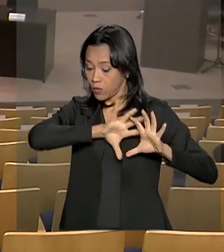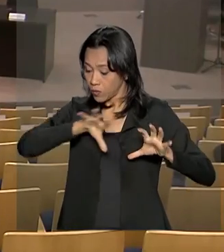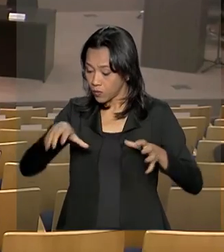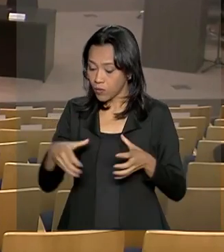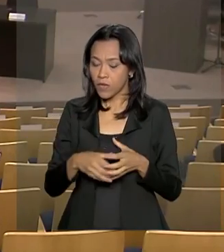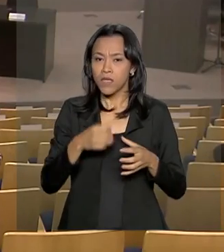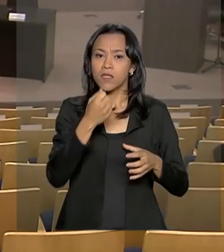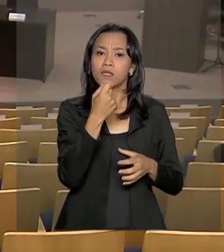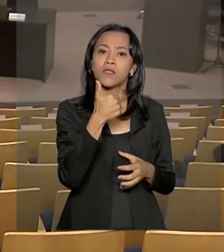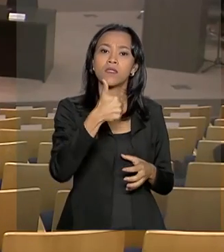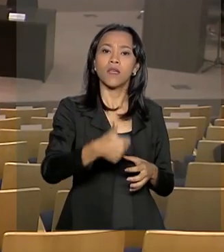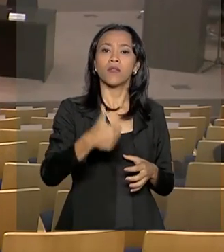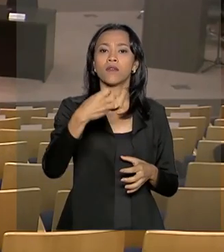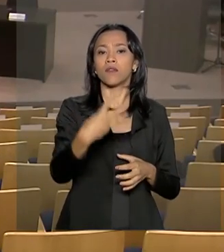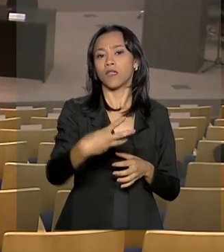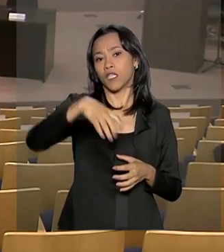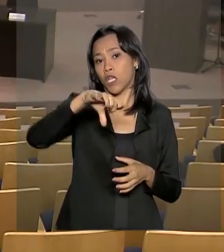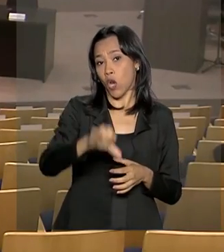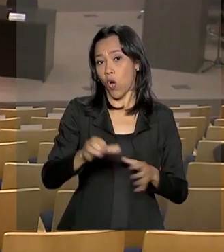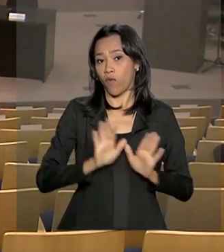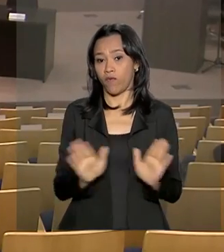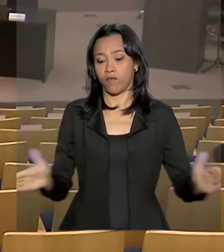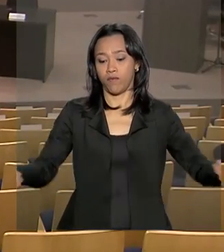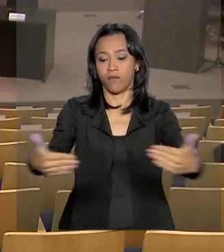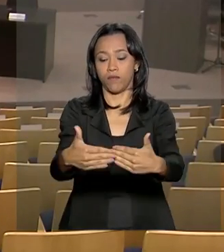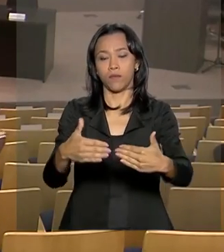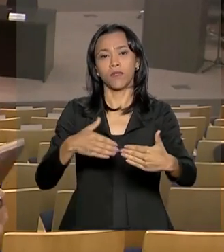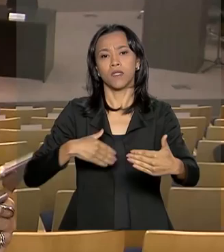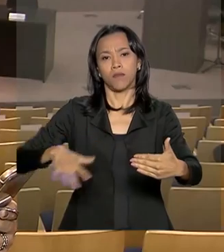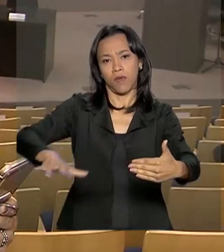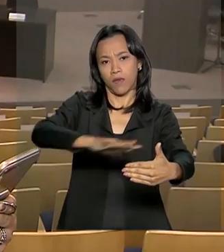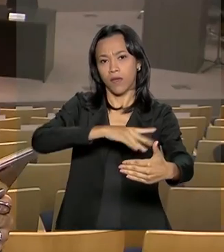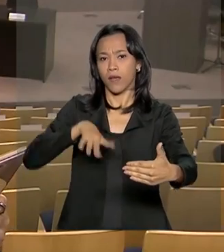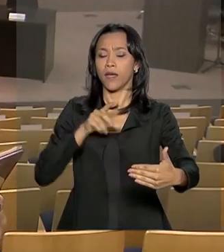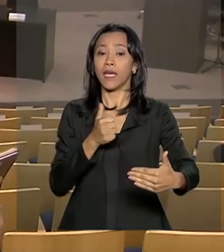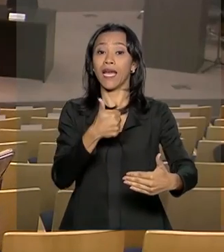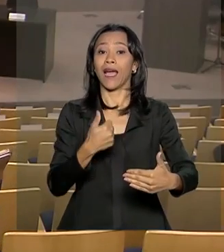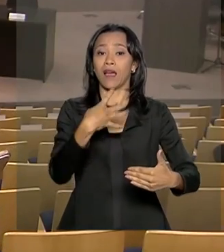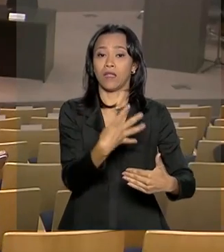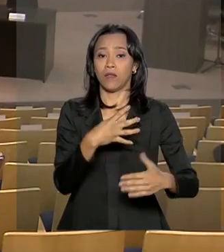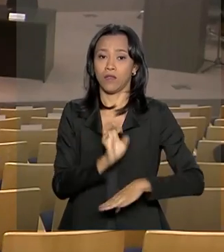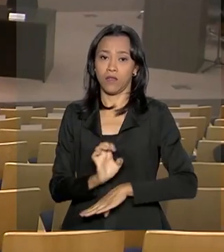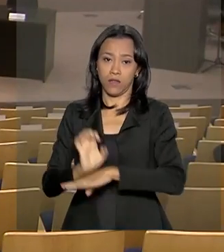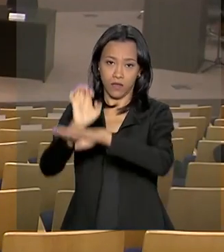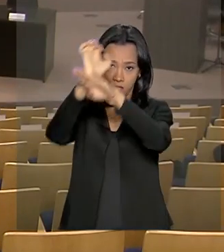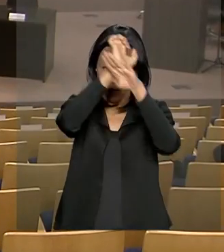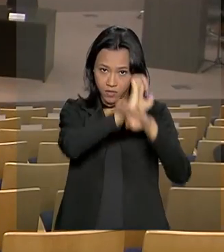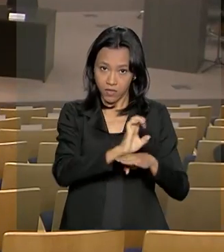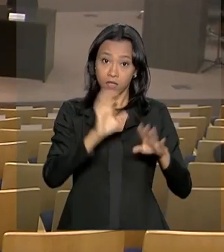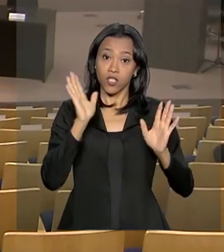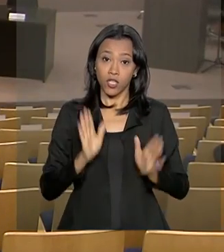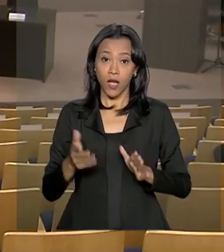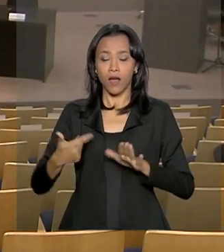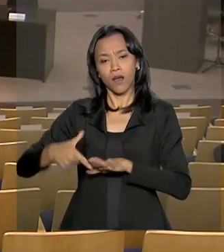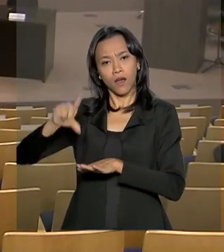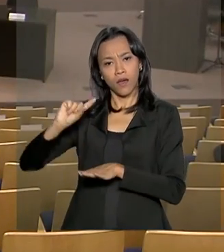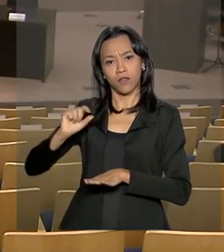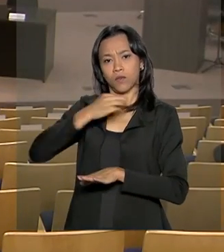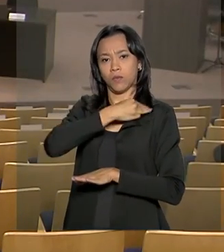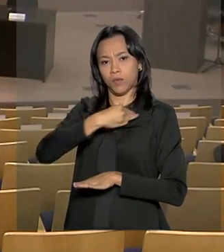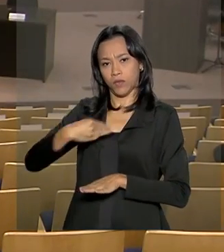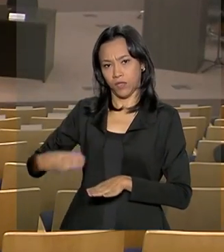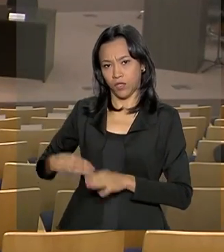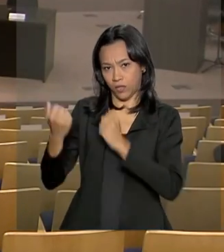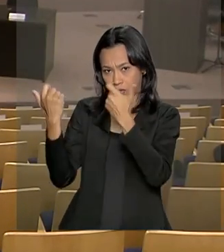139 barragens em 14 estados. Na semana passada, o ministro Gustavo Canuto já havia determinado a